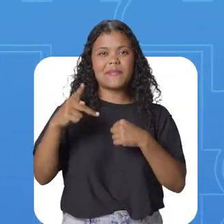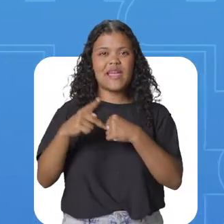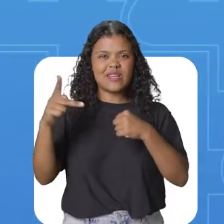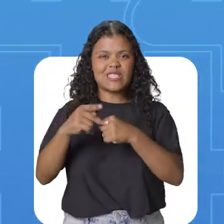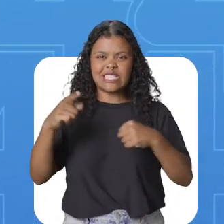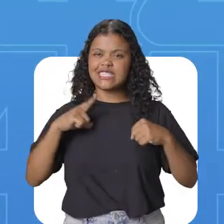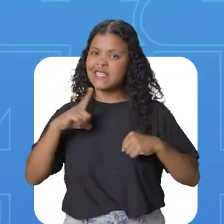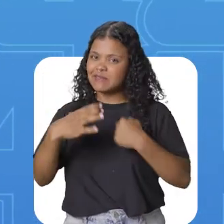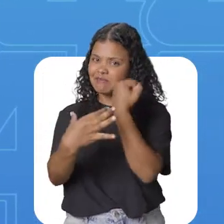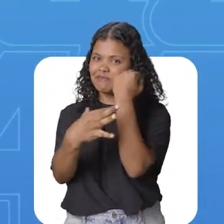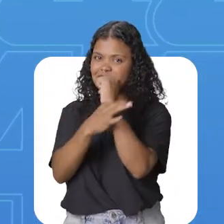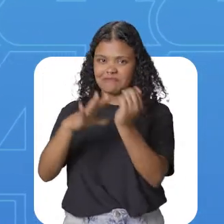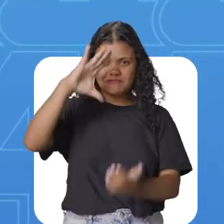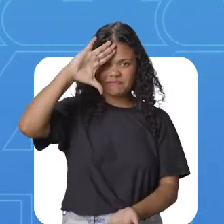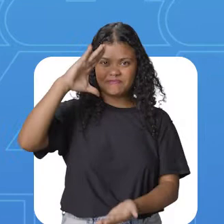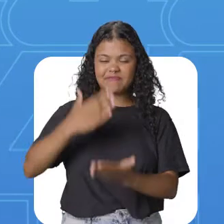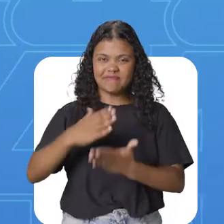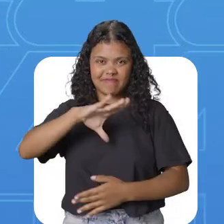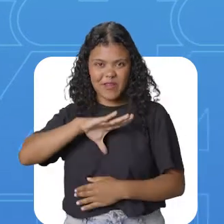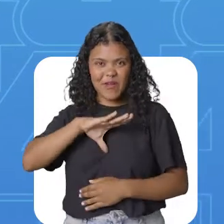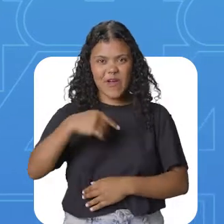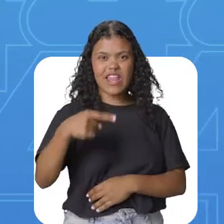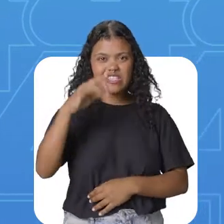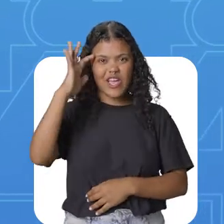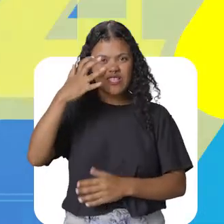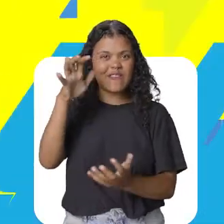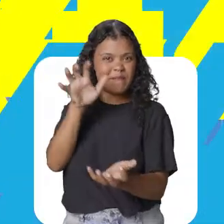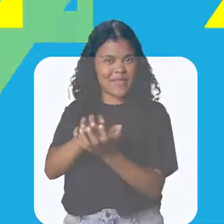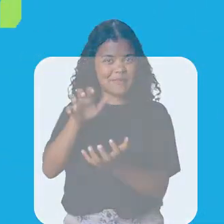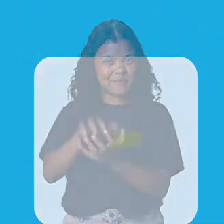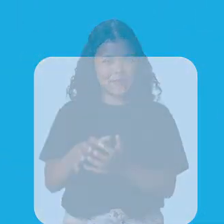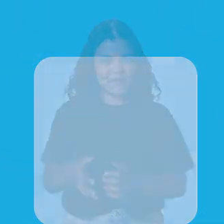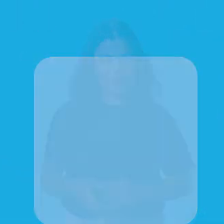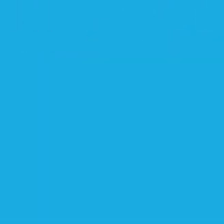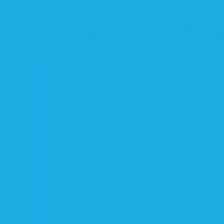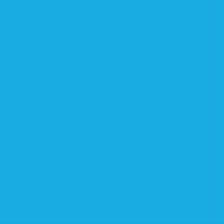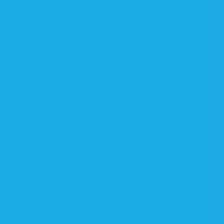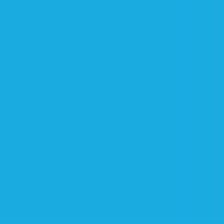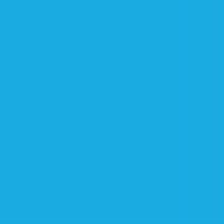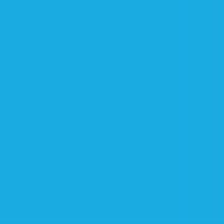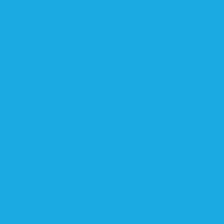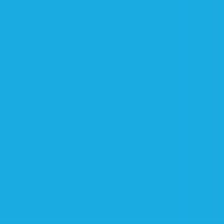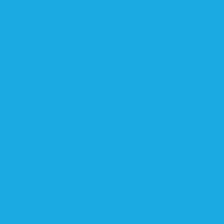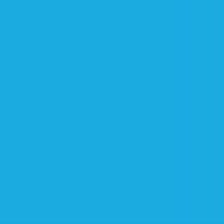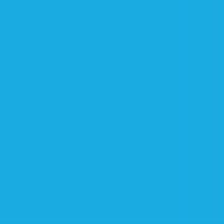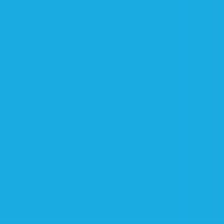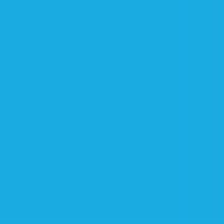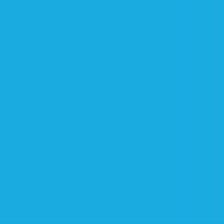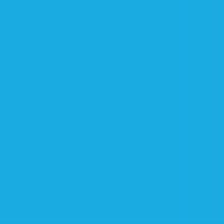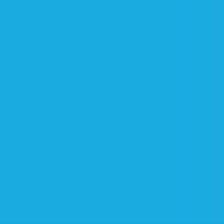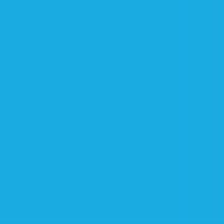e tem pulso firme e coragem pra resolver em Pernambuco. E aí E aí Tchau, tchau.